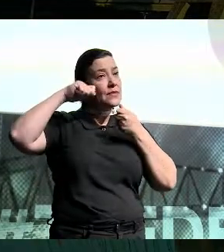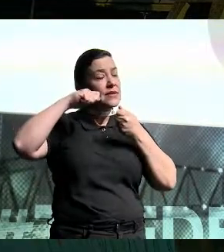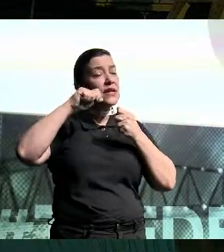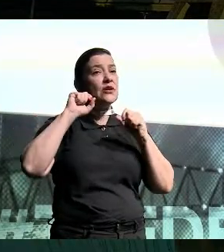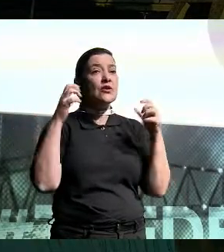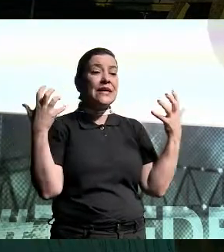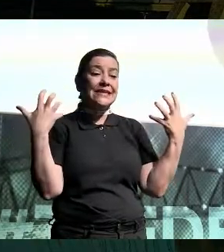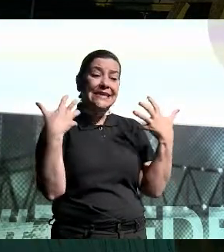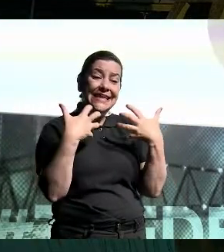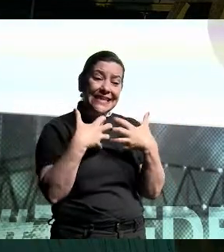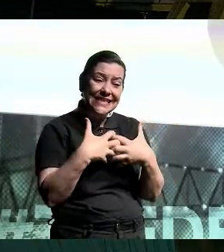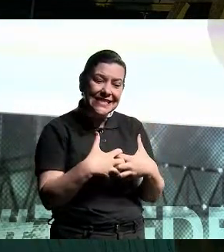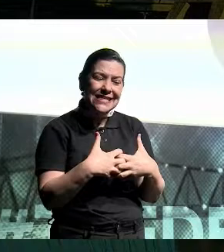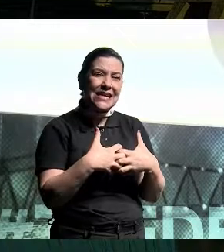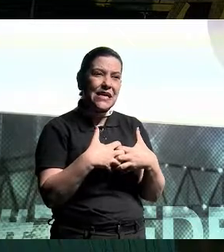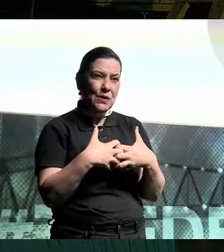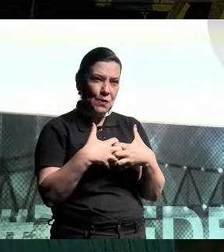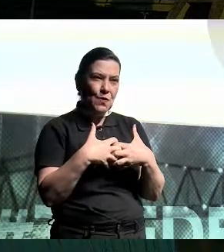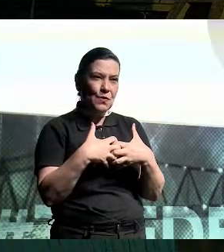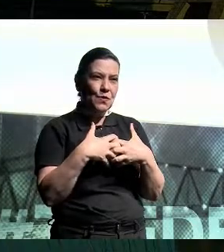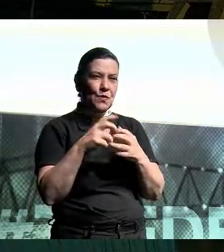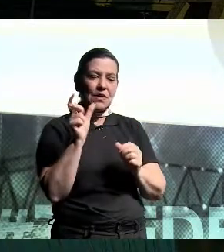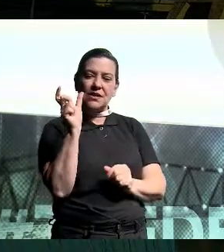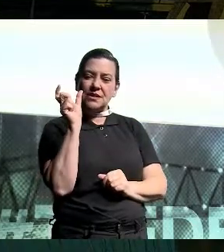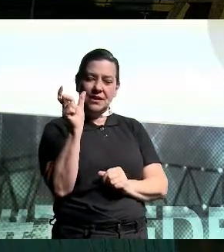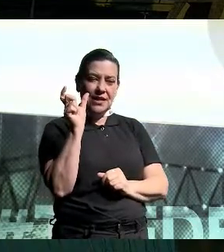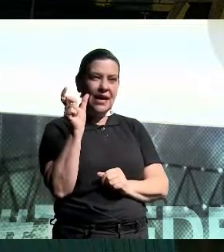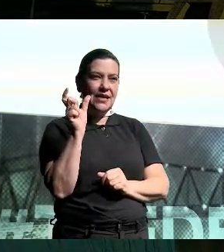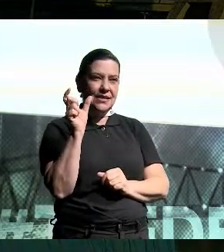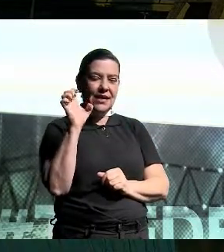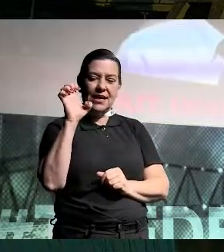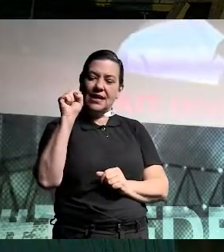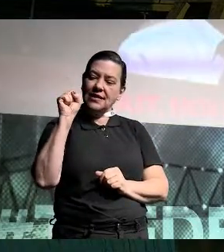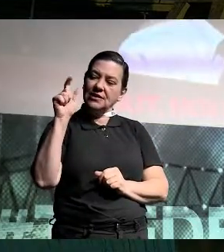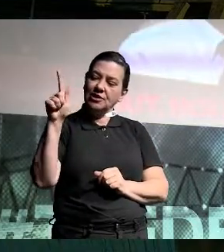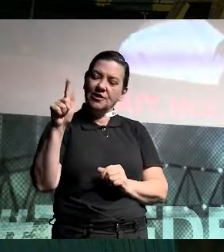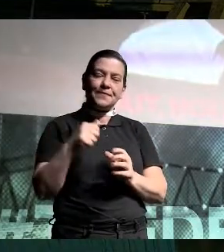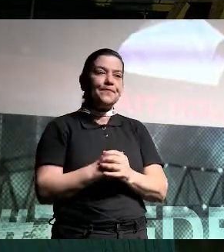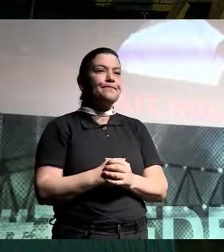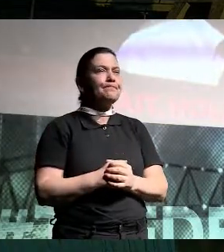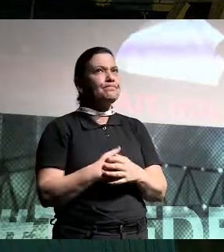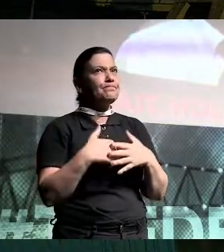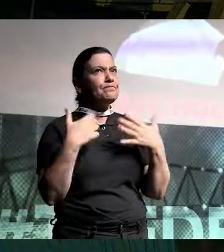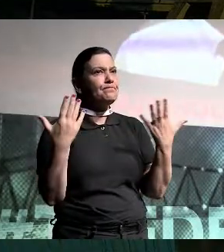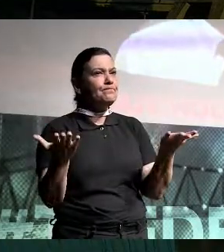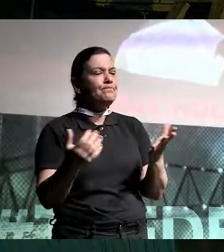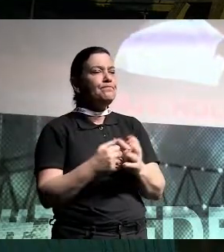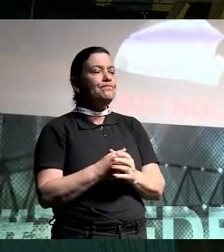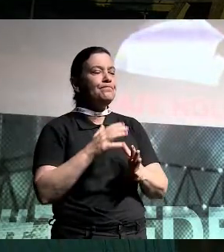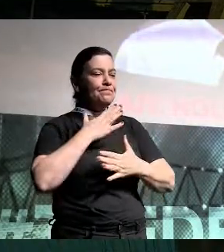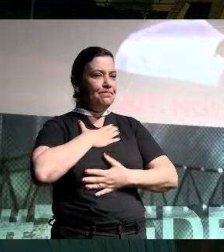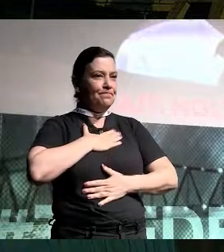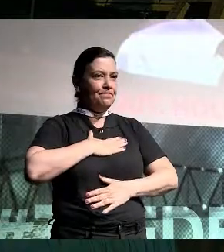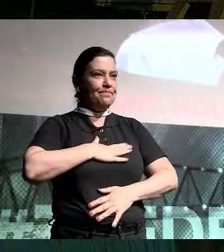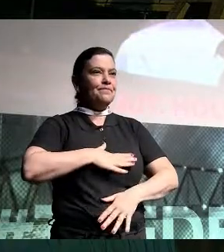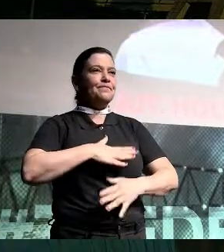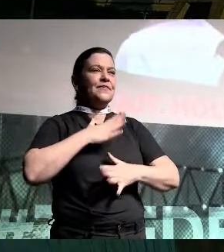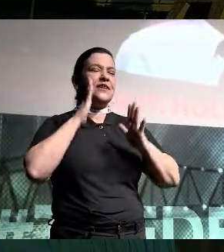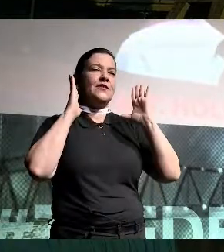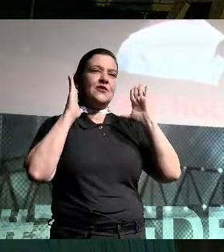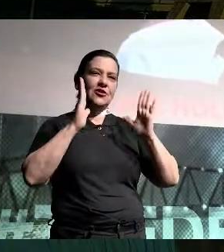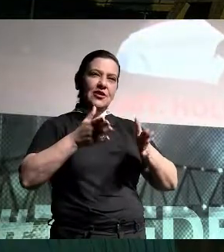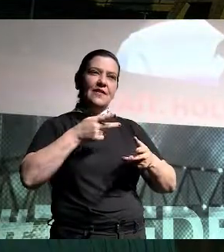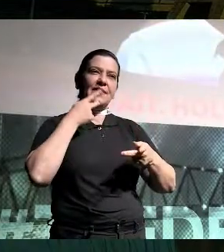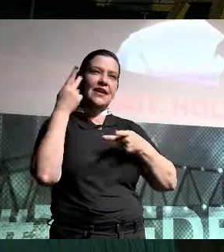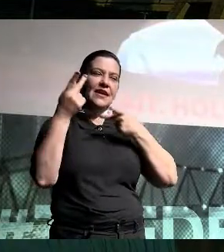a integração, é aquele meinho desses três pontos juntos. Bom, mas espera aí. Respira um pouquinho, eu sei que eu já falei para